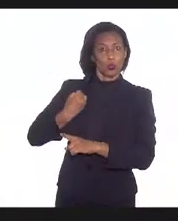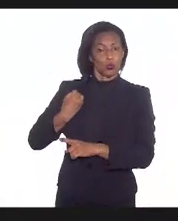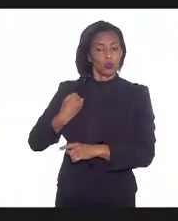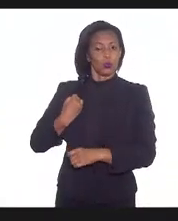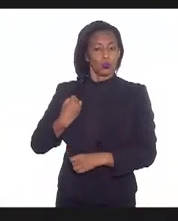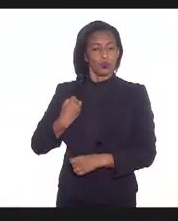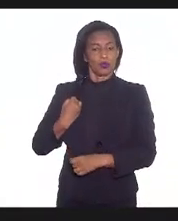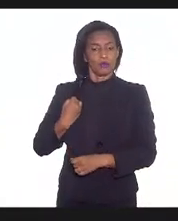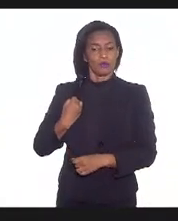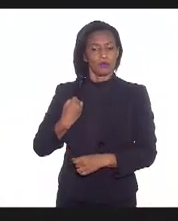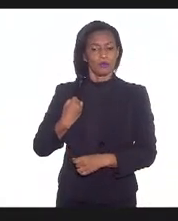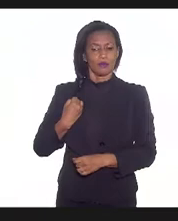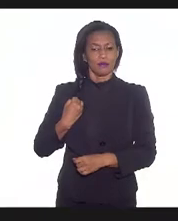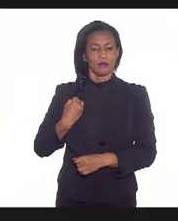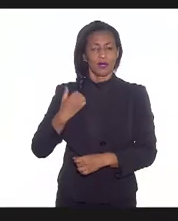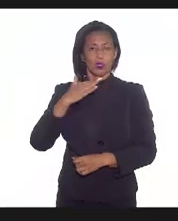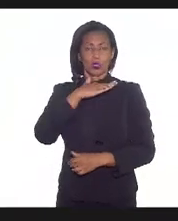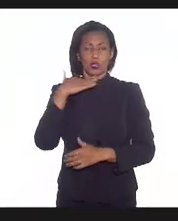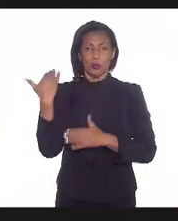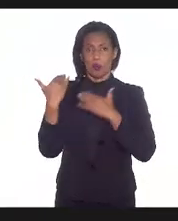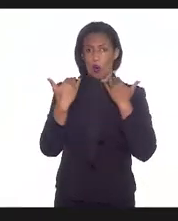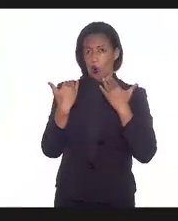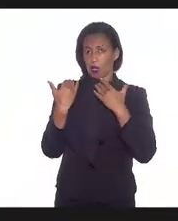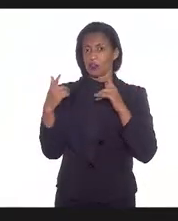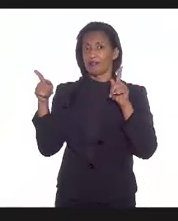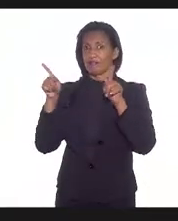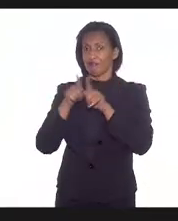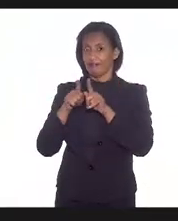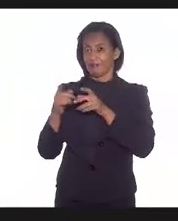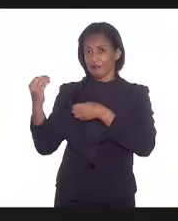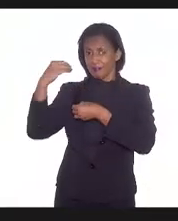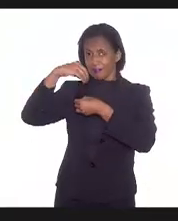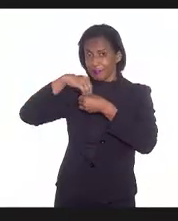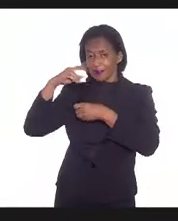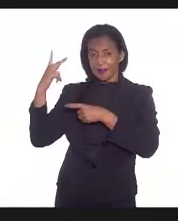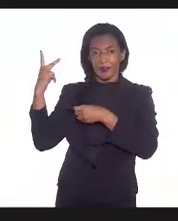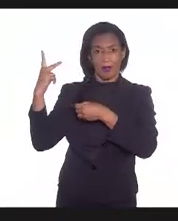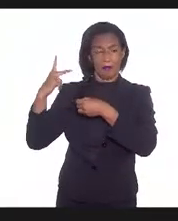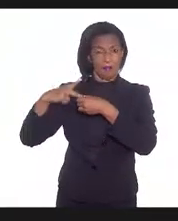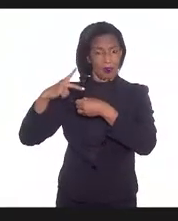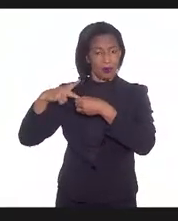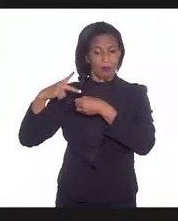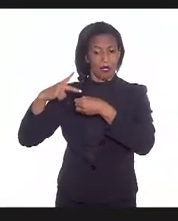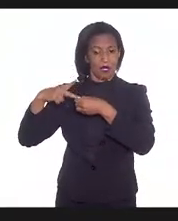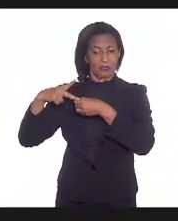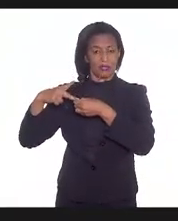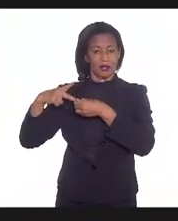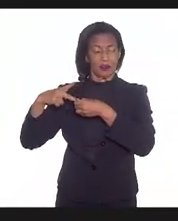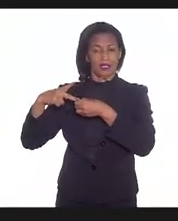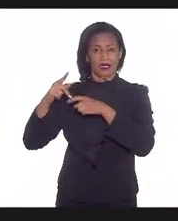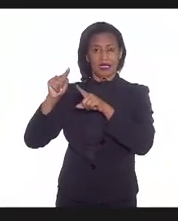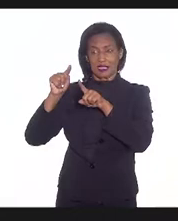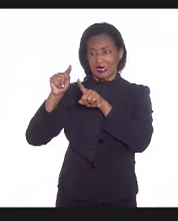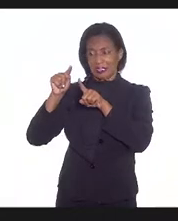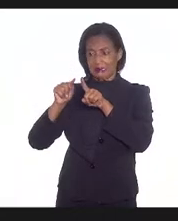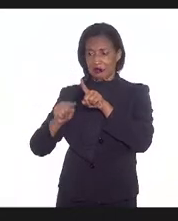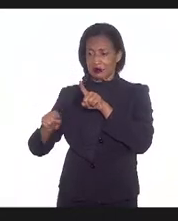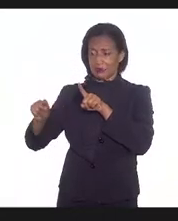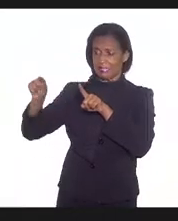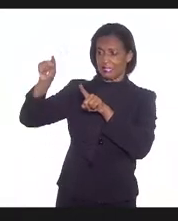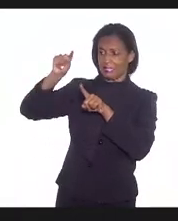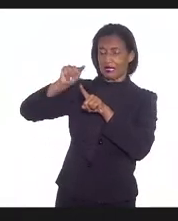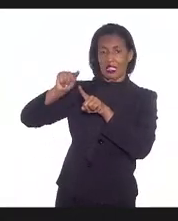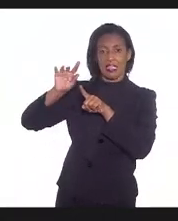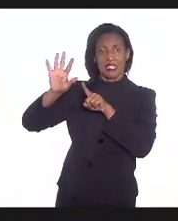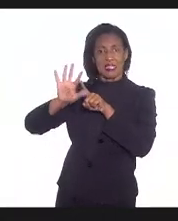mortos dentro da companhia, e o gráfico aqui, em termos de